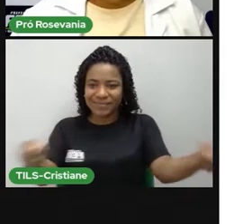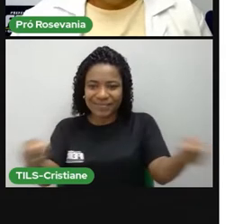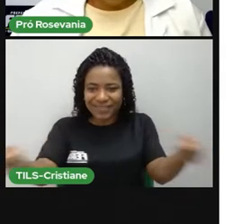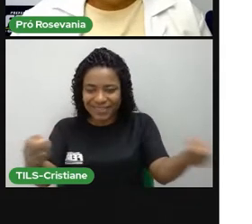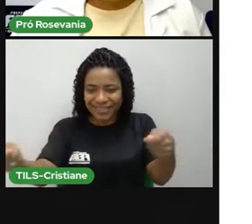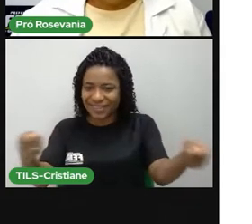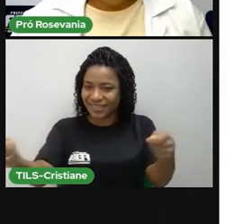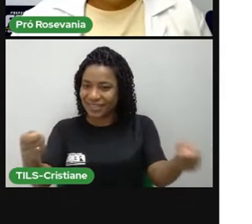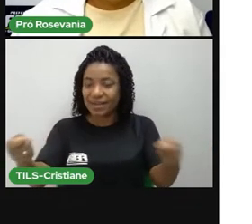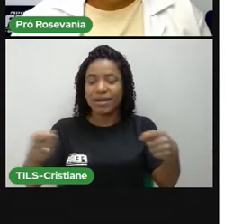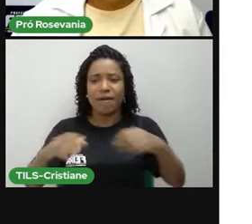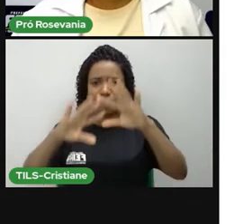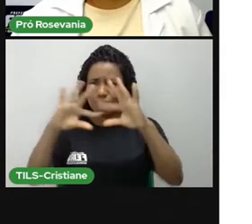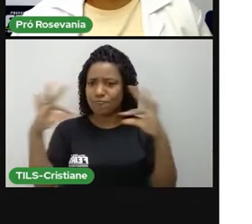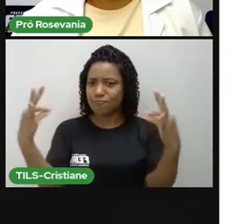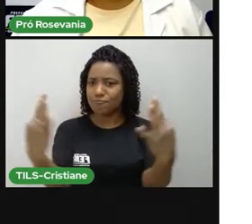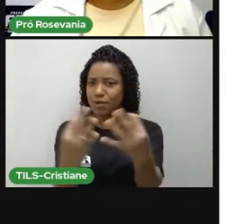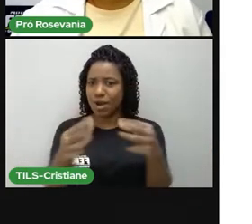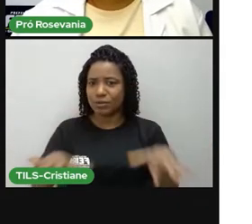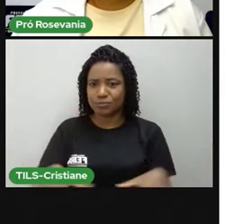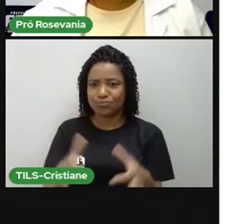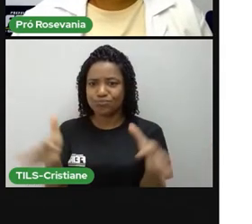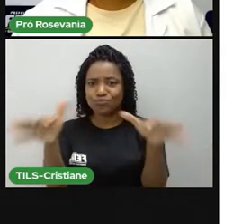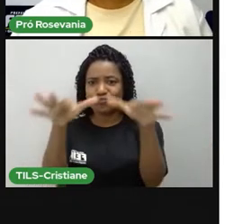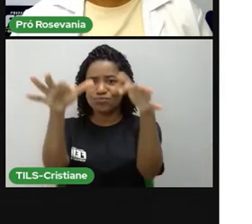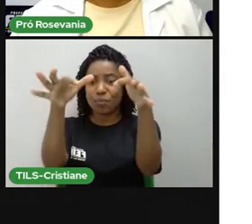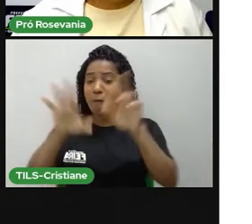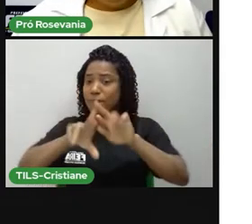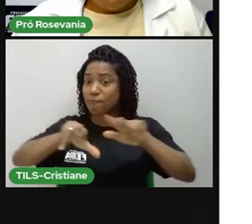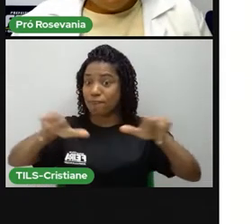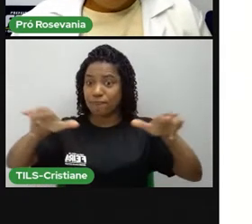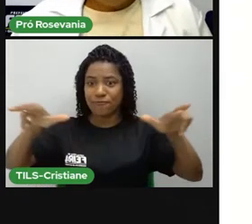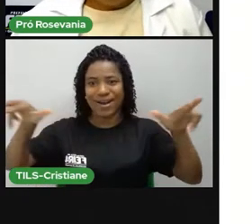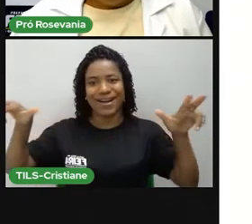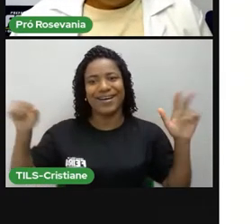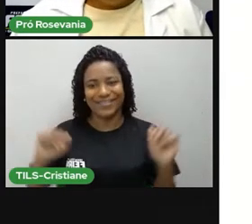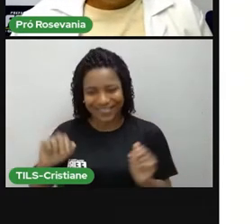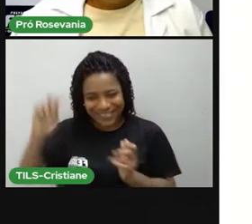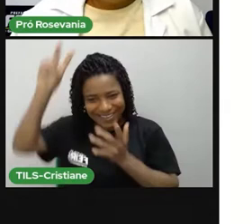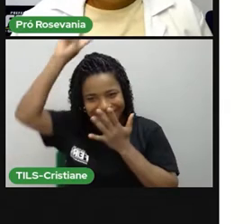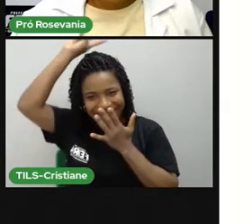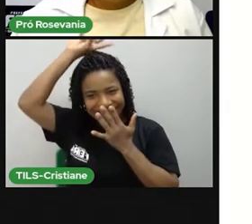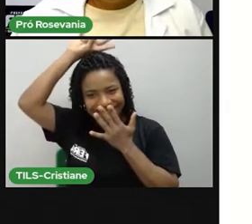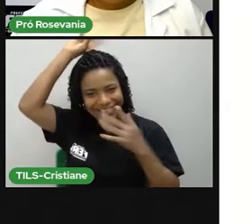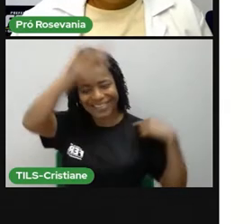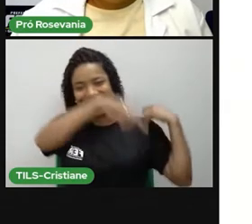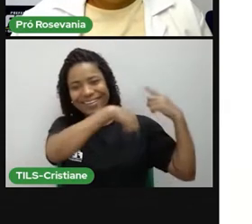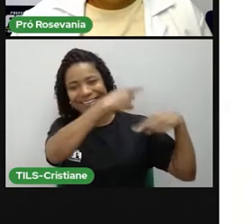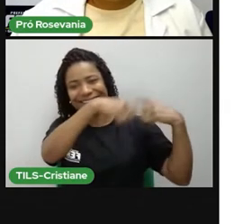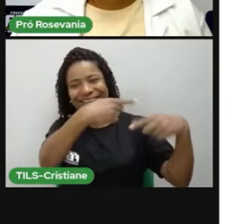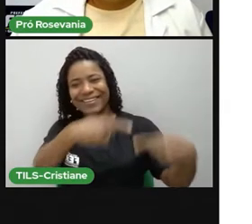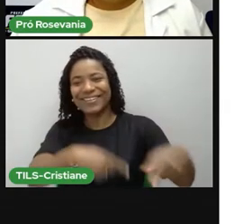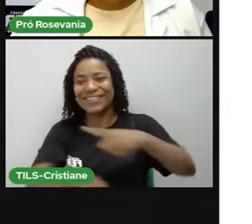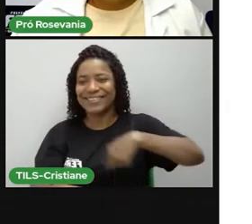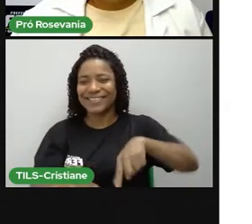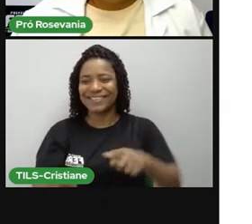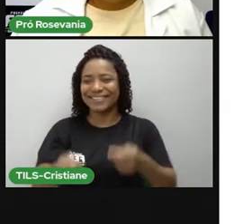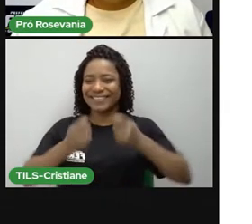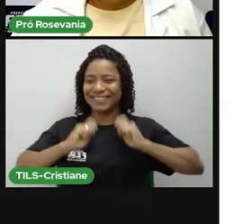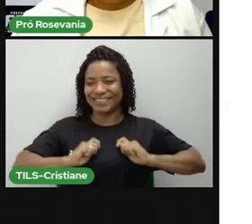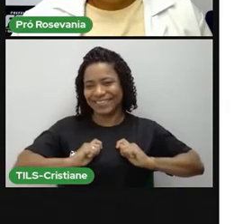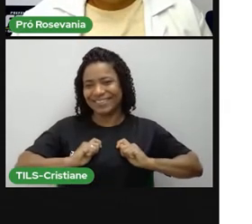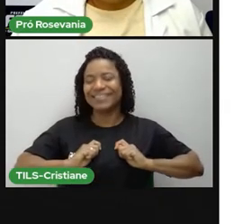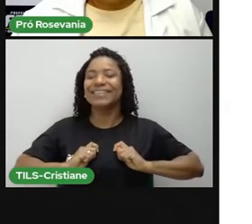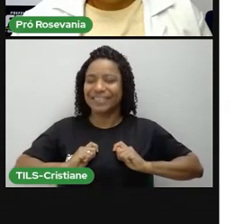gente usa muito, muito, muito mesmo o artesanato indígena. E a gente percebe, né, aqui as redes,